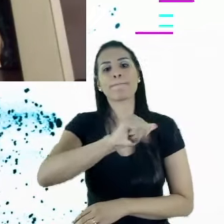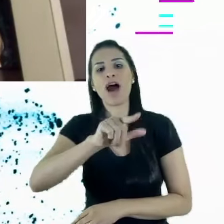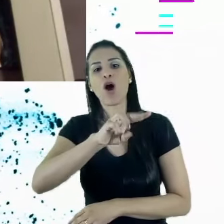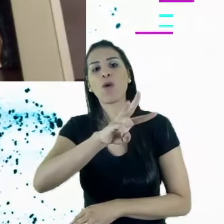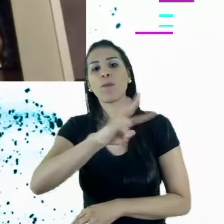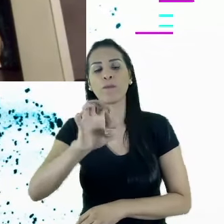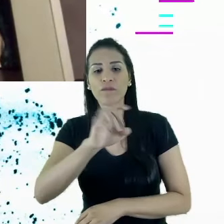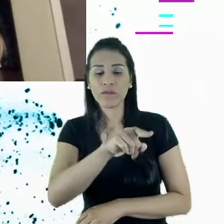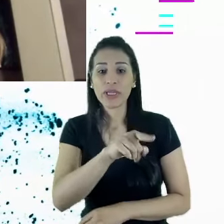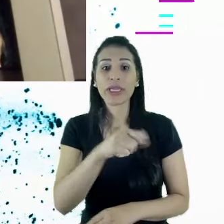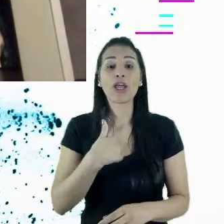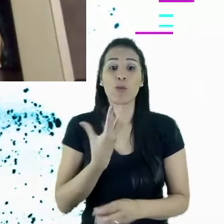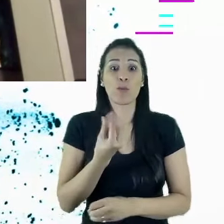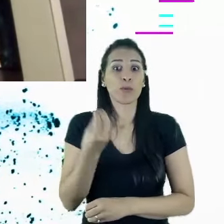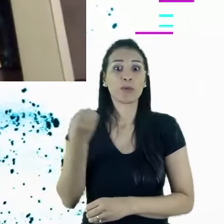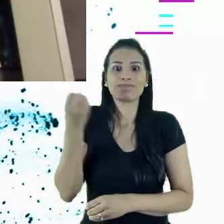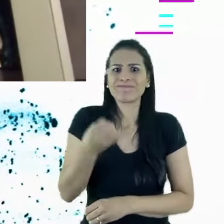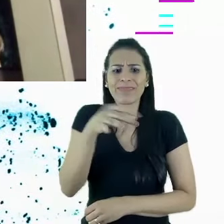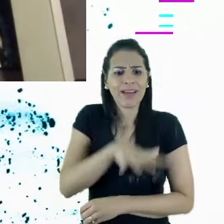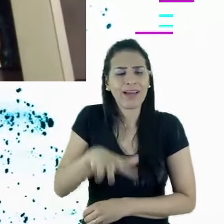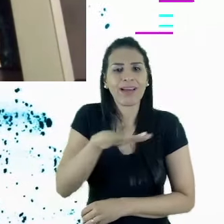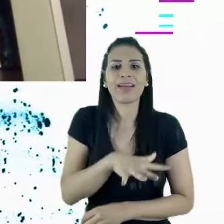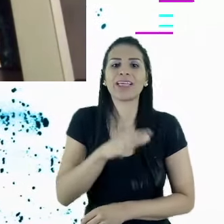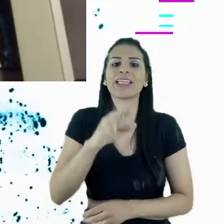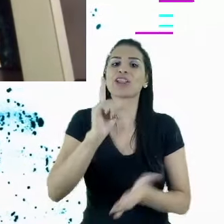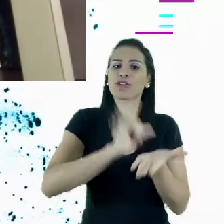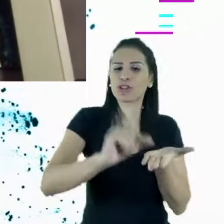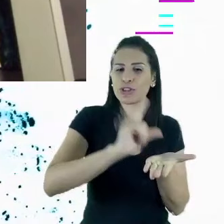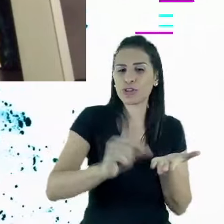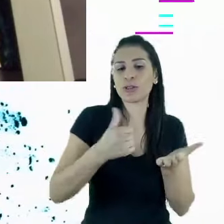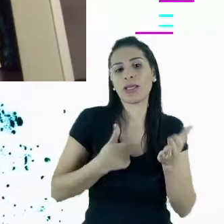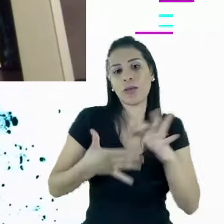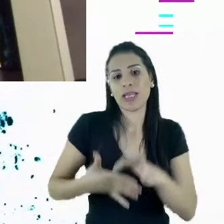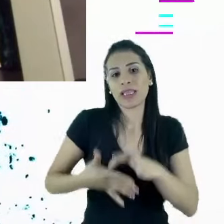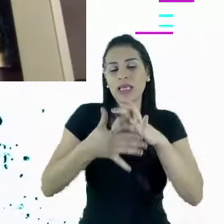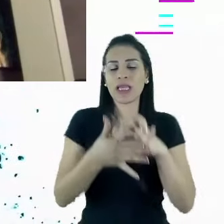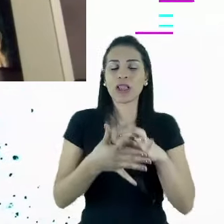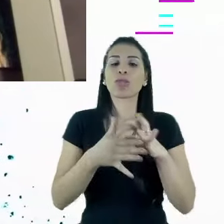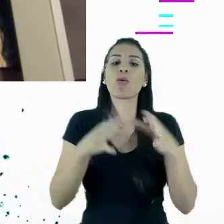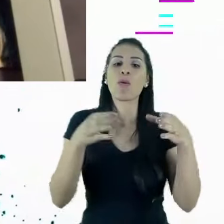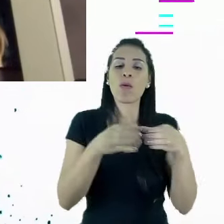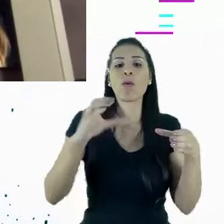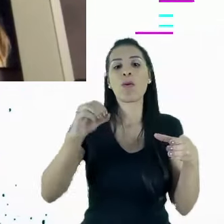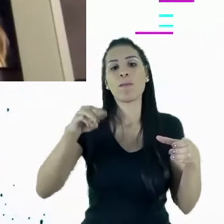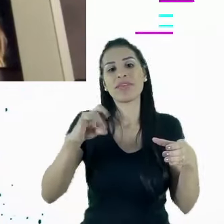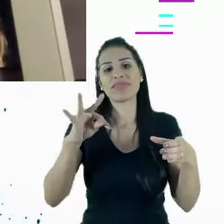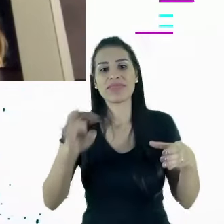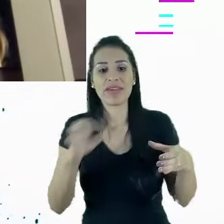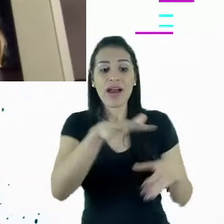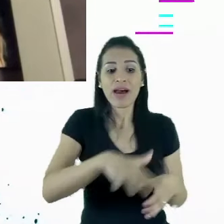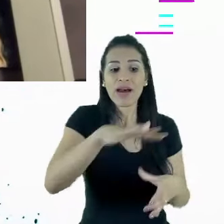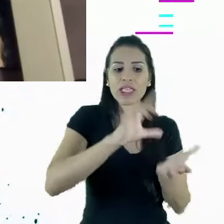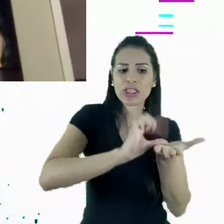apaixonada por este olhar do digital, liderando o Comitê de Transformação Digital, e também um outro bracinho meu, olhando sempre